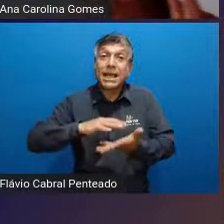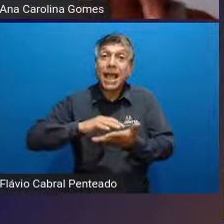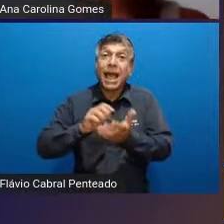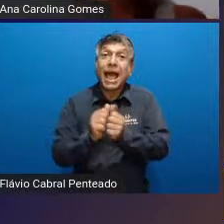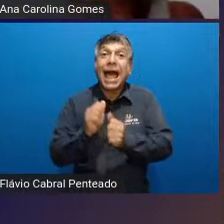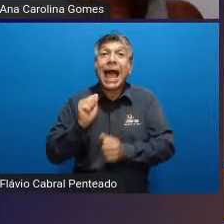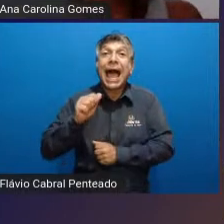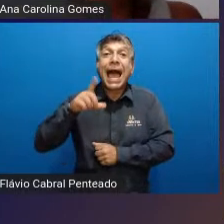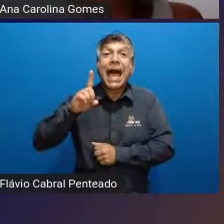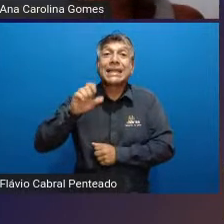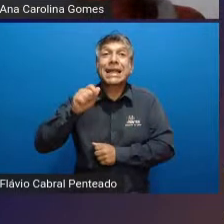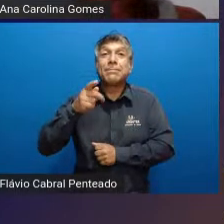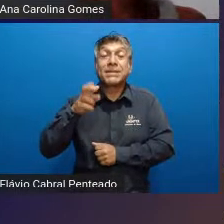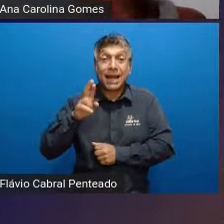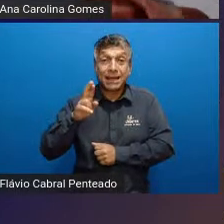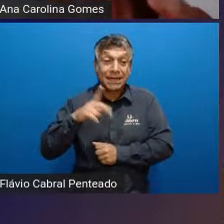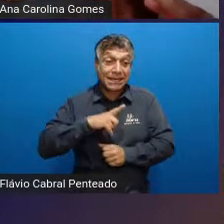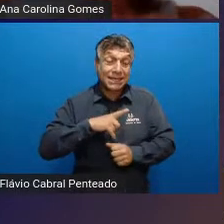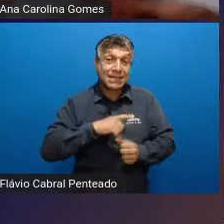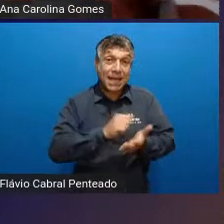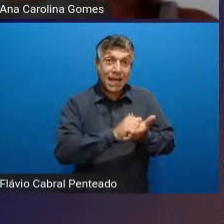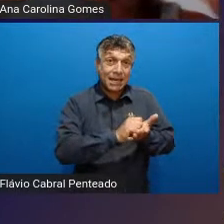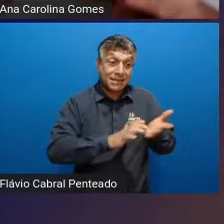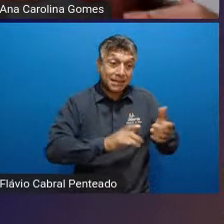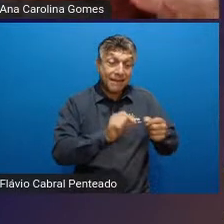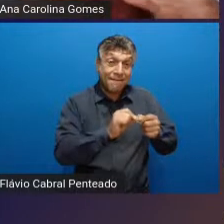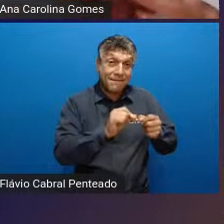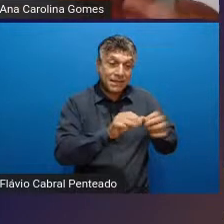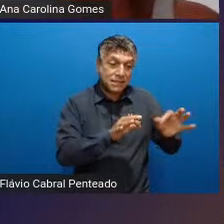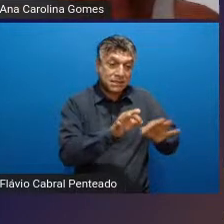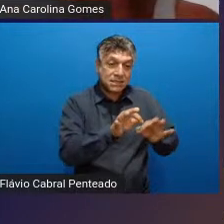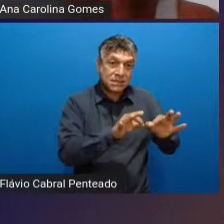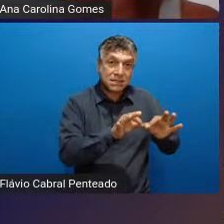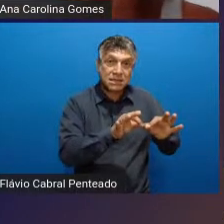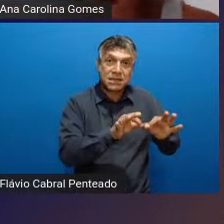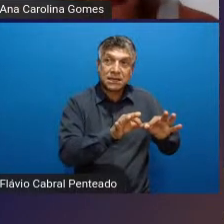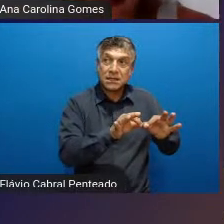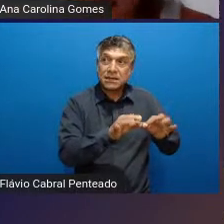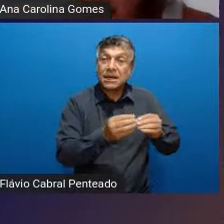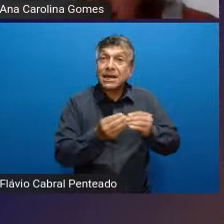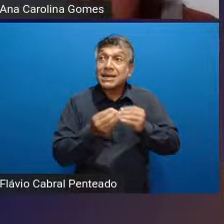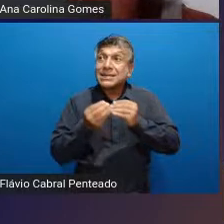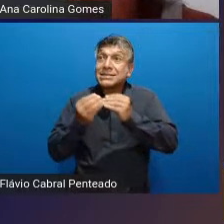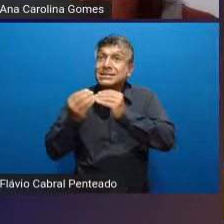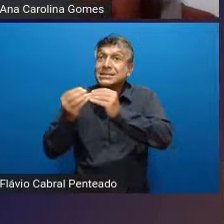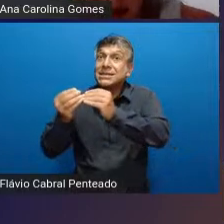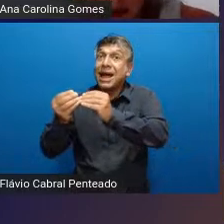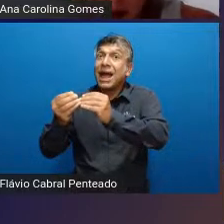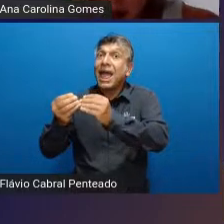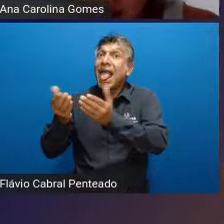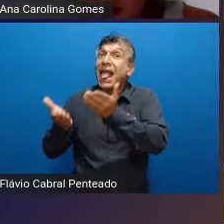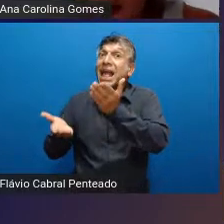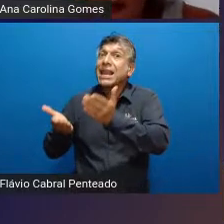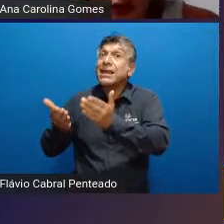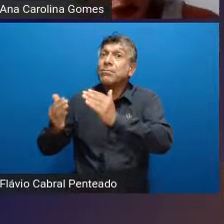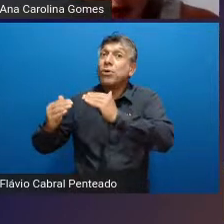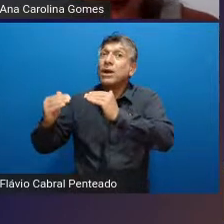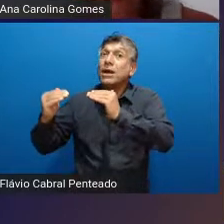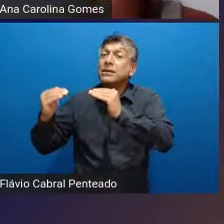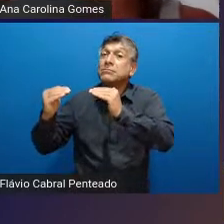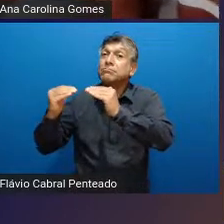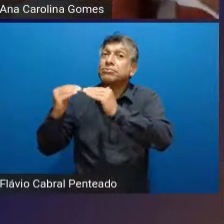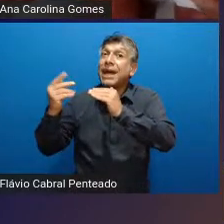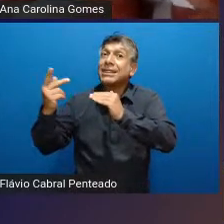gente conseguir ajustar uma tarefa ao nível de desempenho de cada pessoa seja com materiais seja com equipamentos com